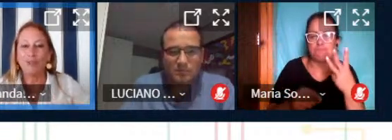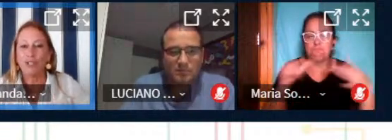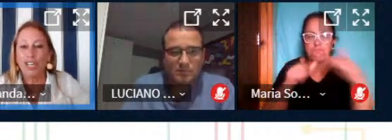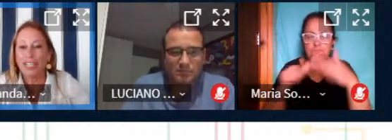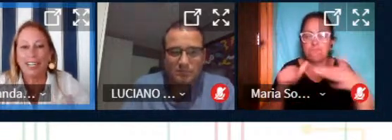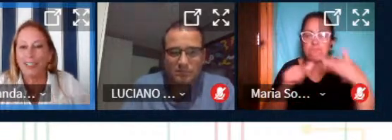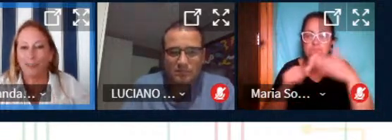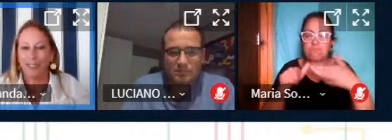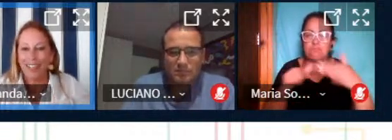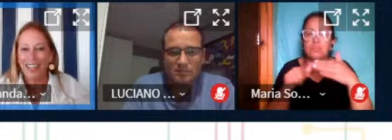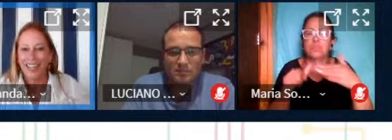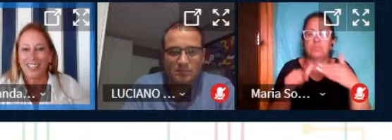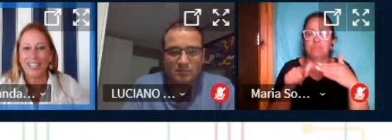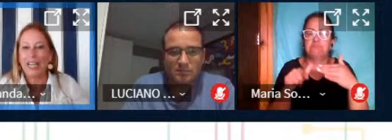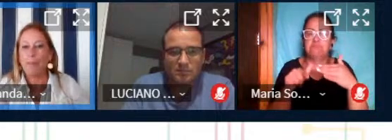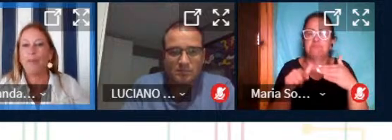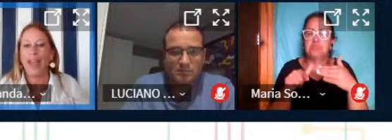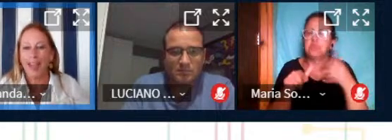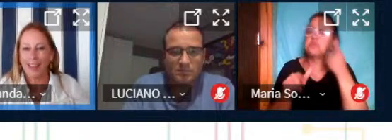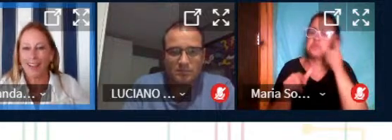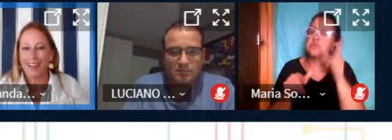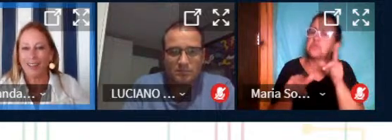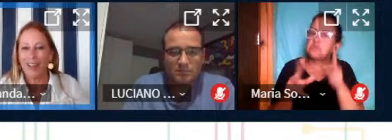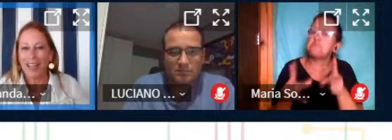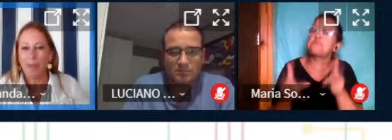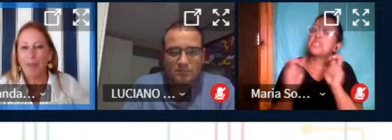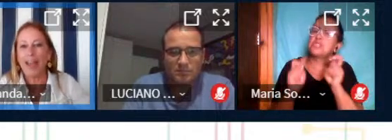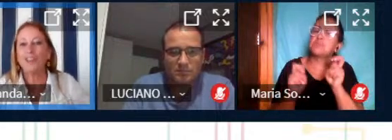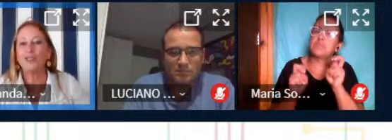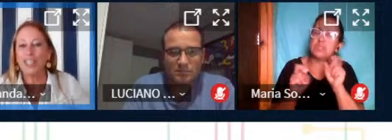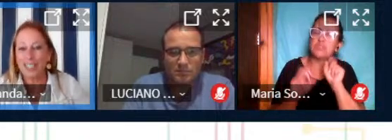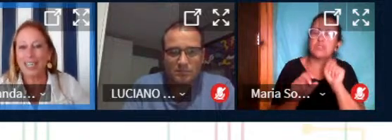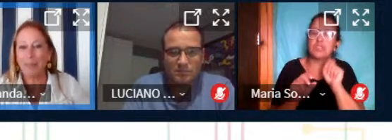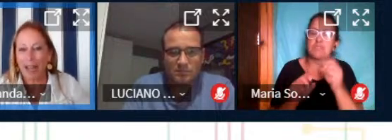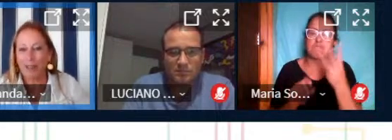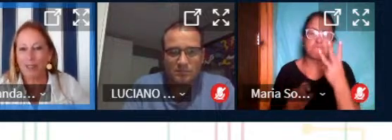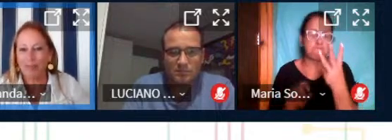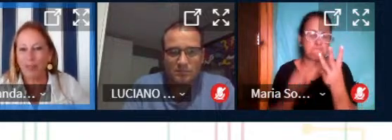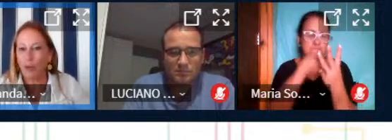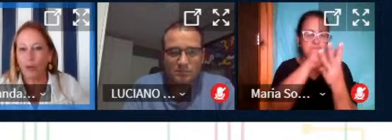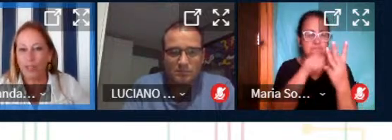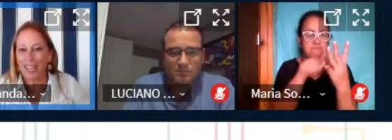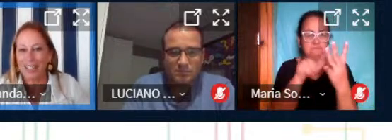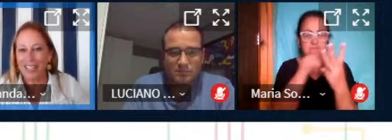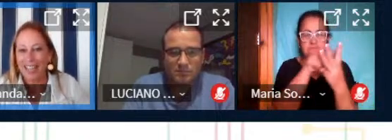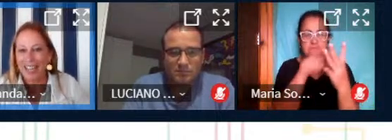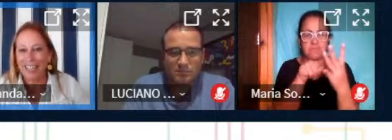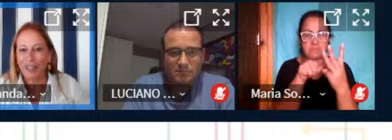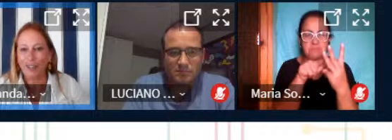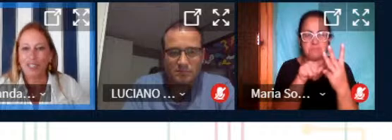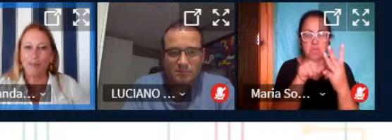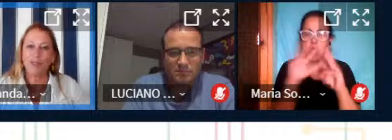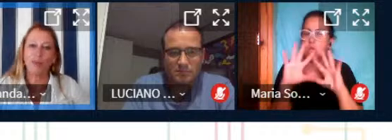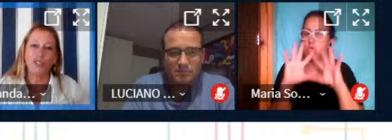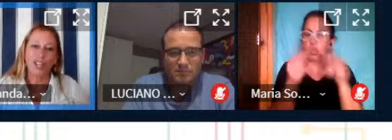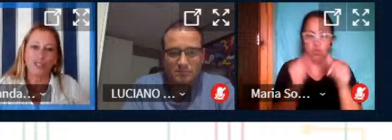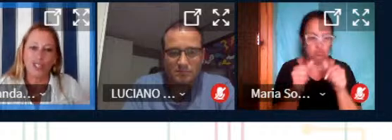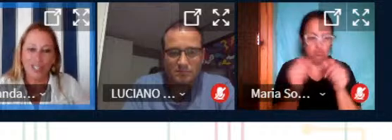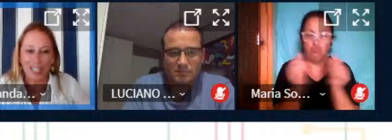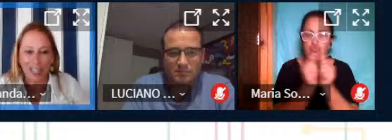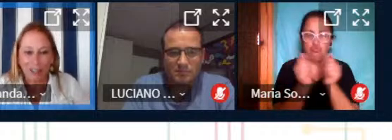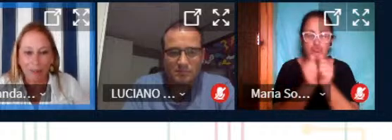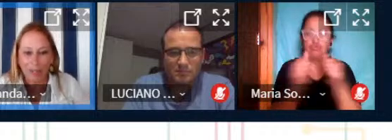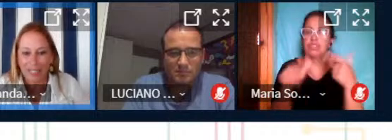finalizo enxergando esse tripé não é imerso nesses trabalhos todos eles então nós temos